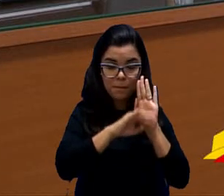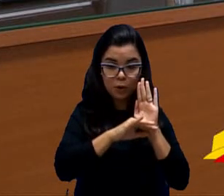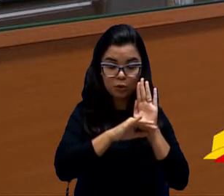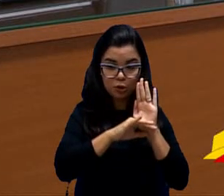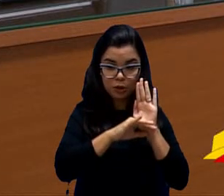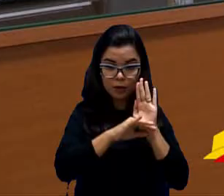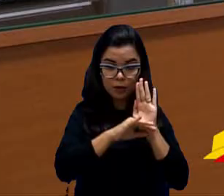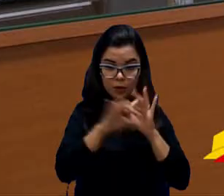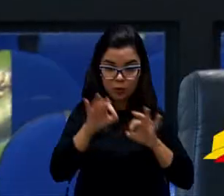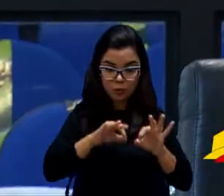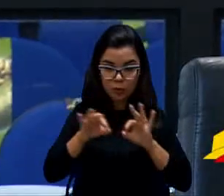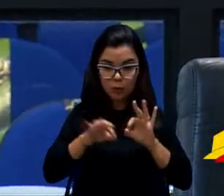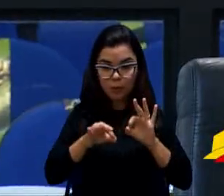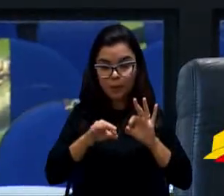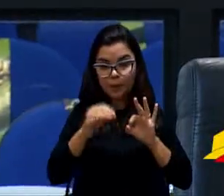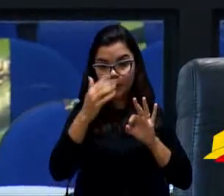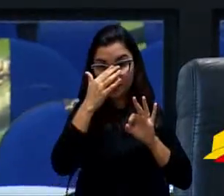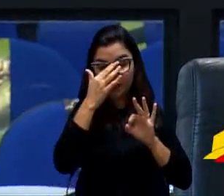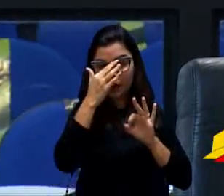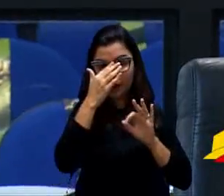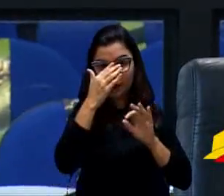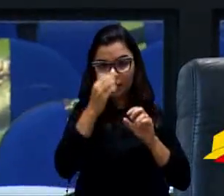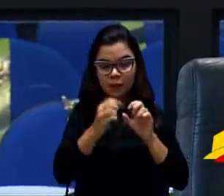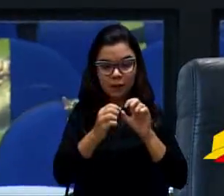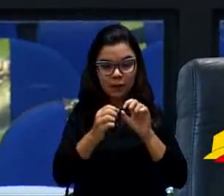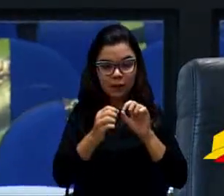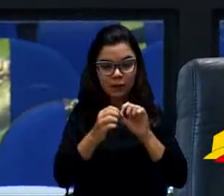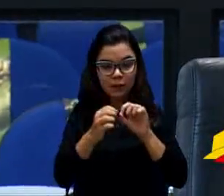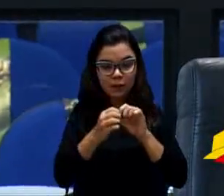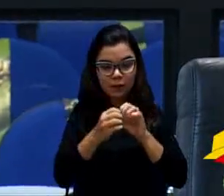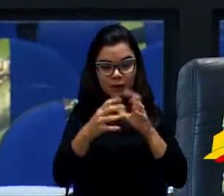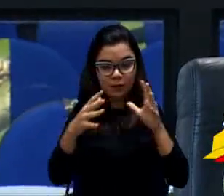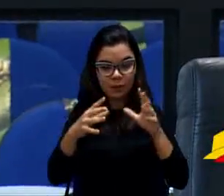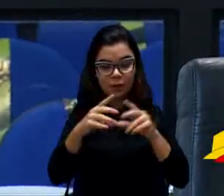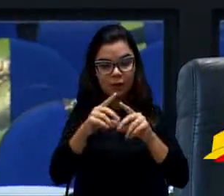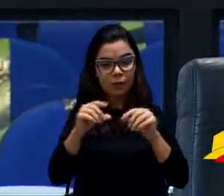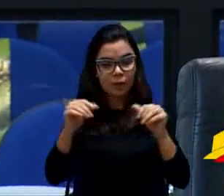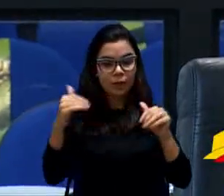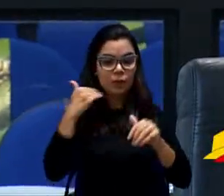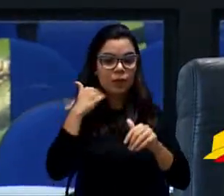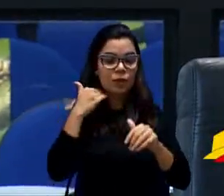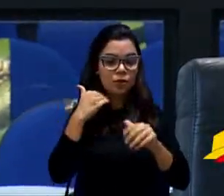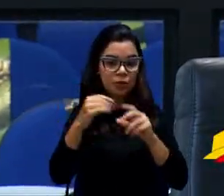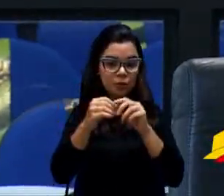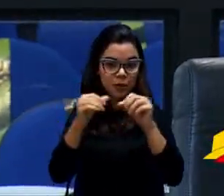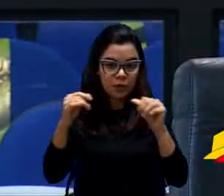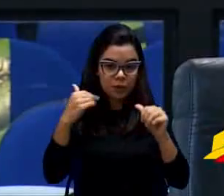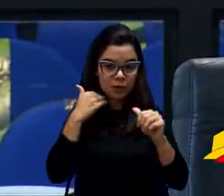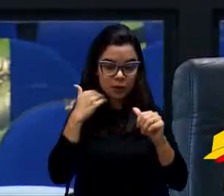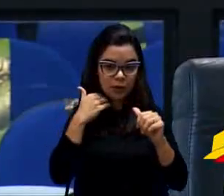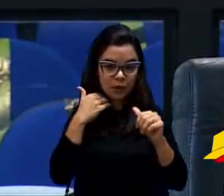do... criação do Banco de Terras daquele outro bairro que se chama Santa Luísa,